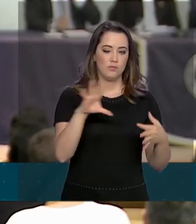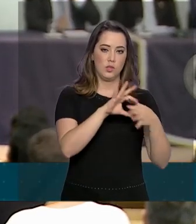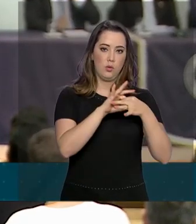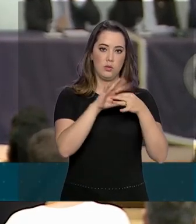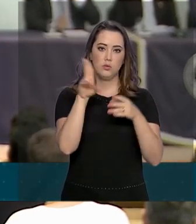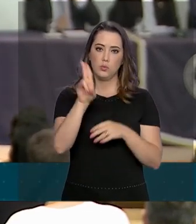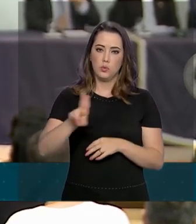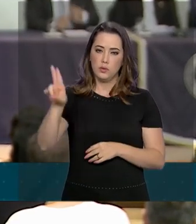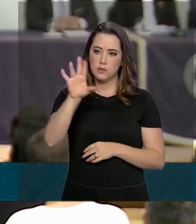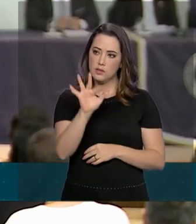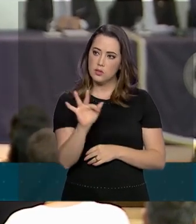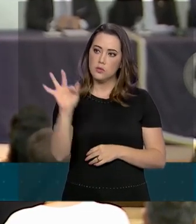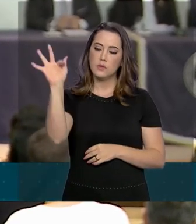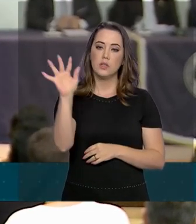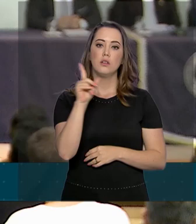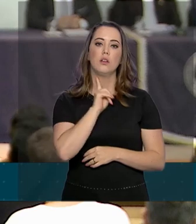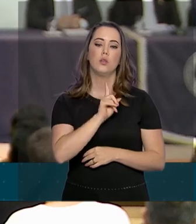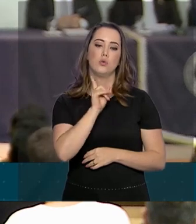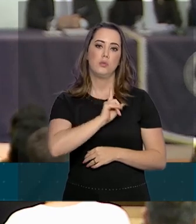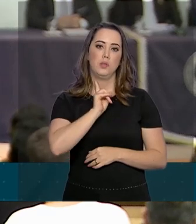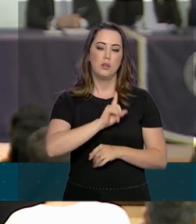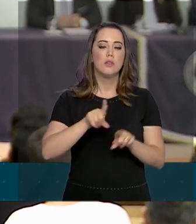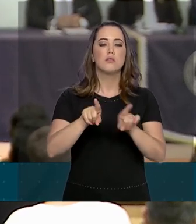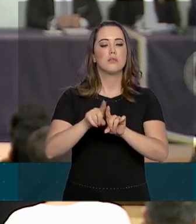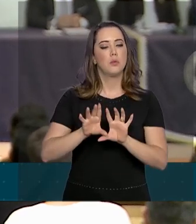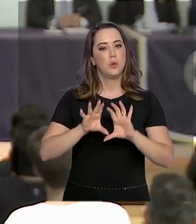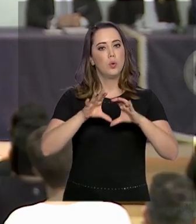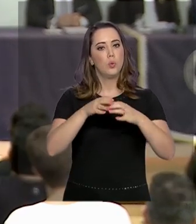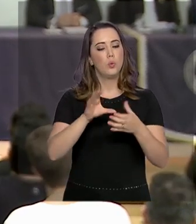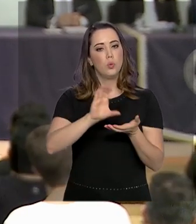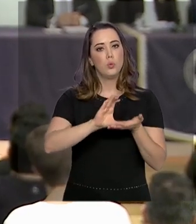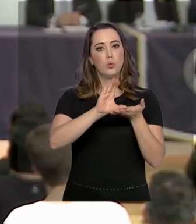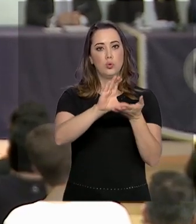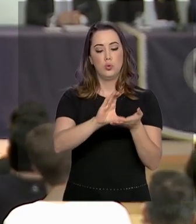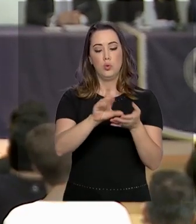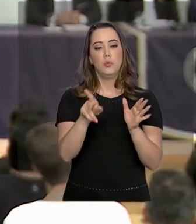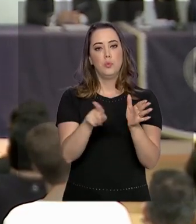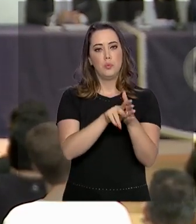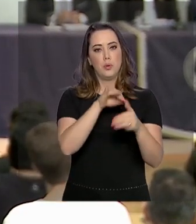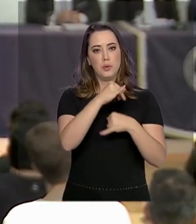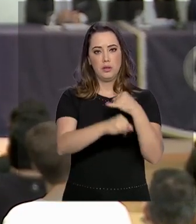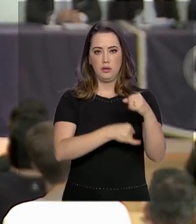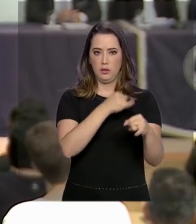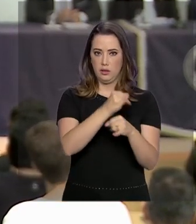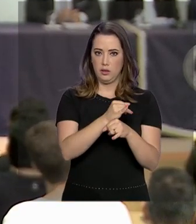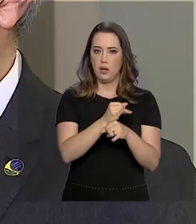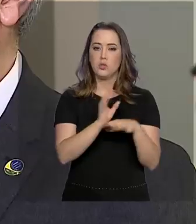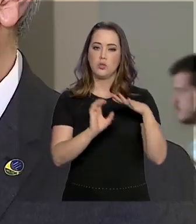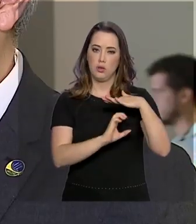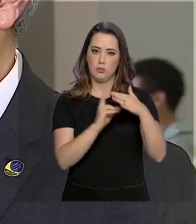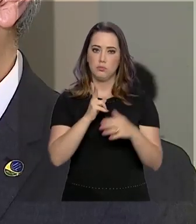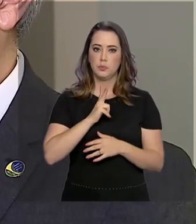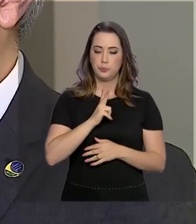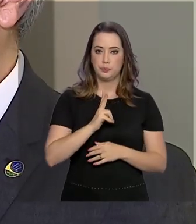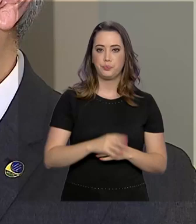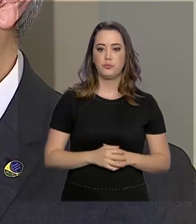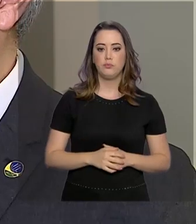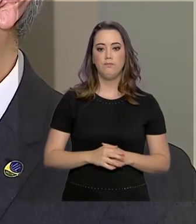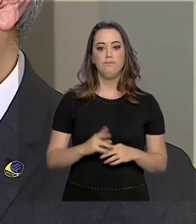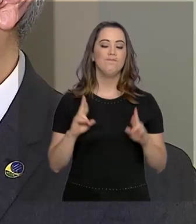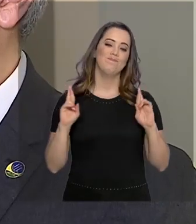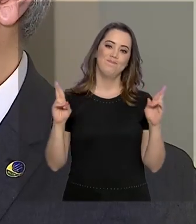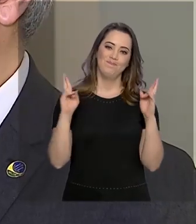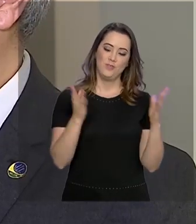com a Universidade Federal de Minas Gerais e o Comitê Gestor da Internet, uma entidade privada. Eu espero que tenha muitas